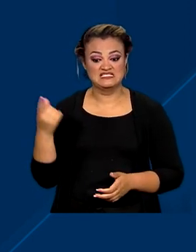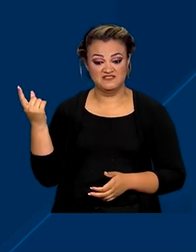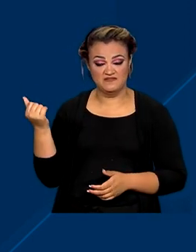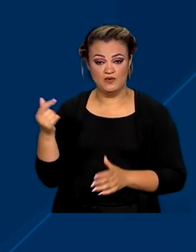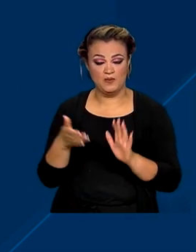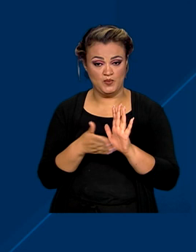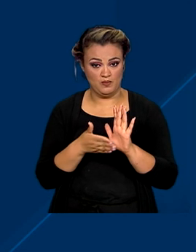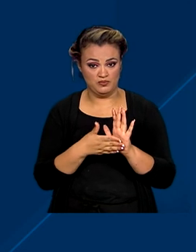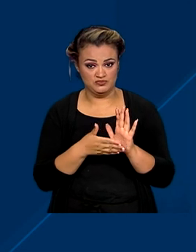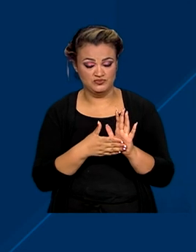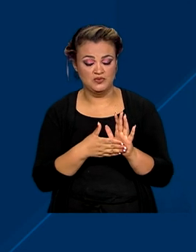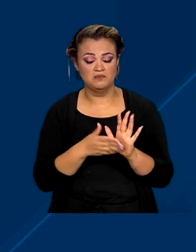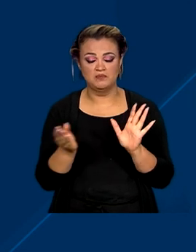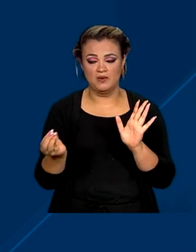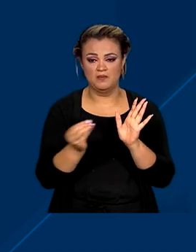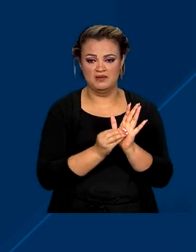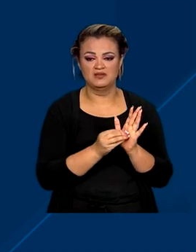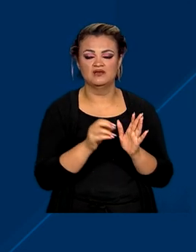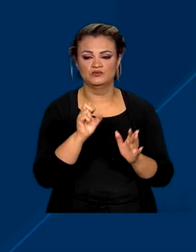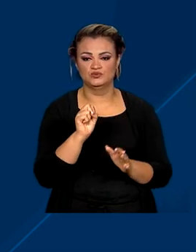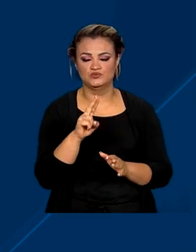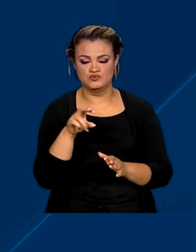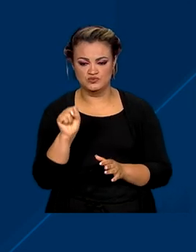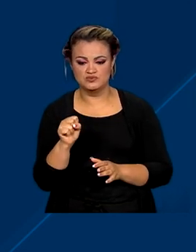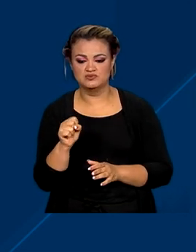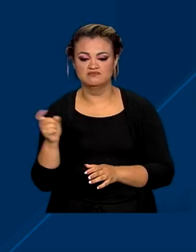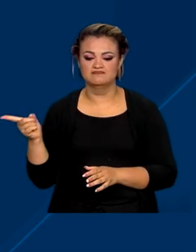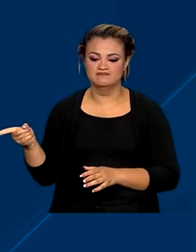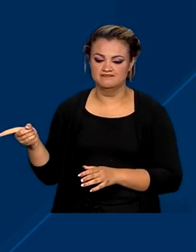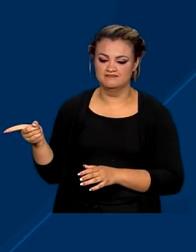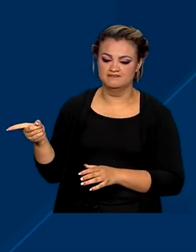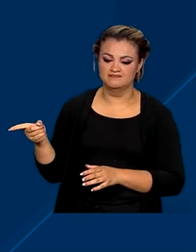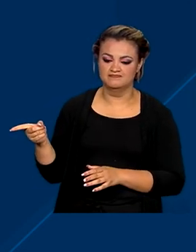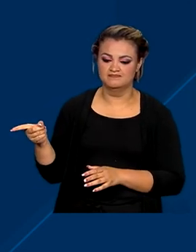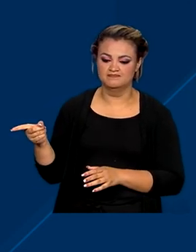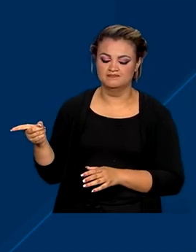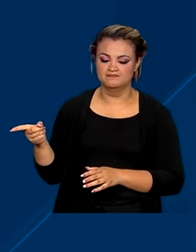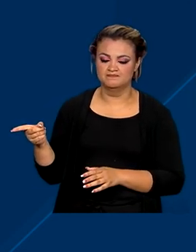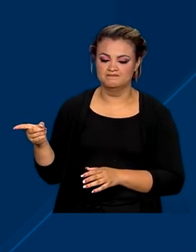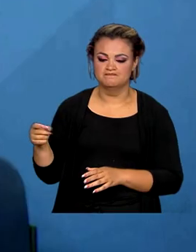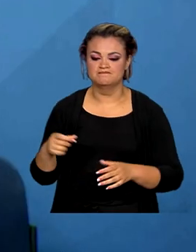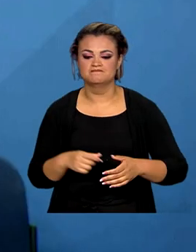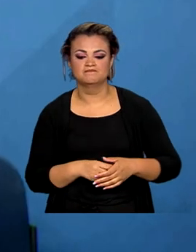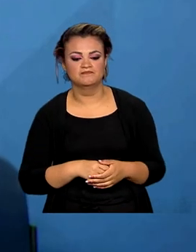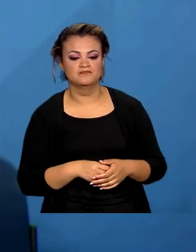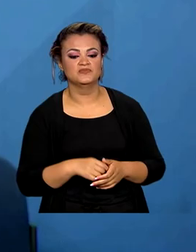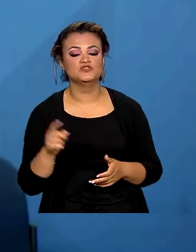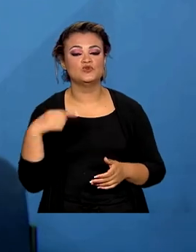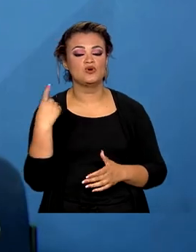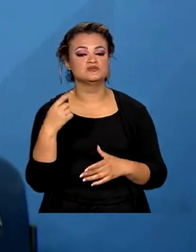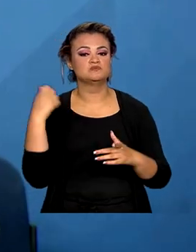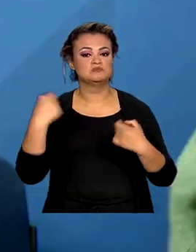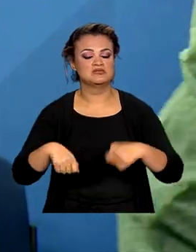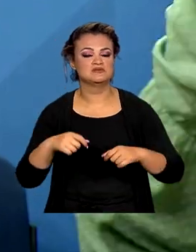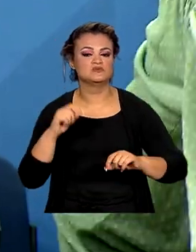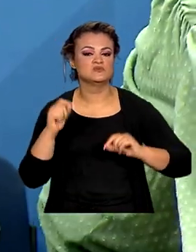proposto para a incorporação ao SUS foi de 5 milhões e 700 mil reais. Nós precisamos